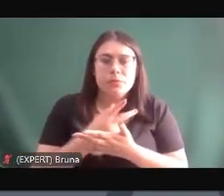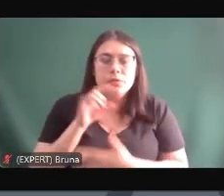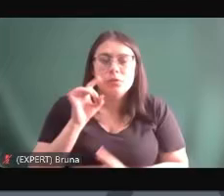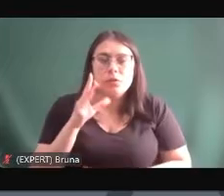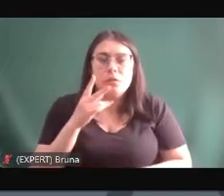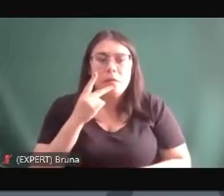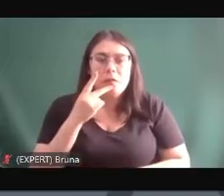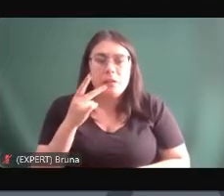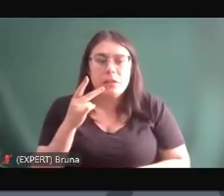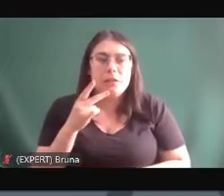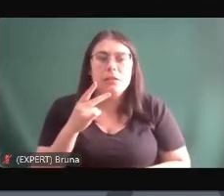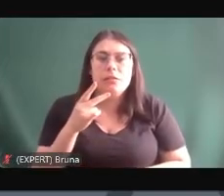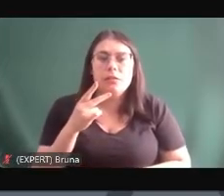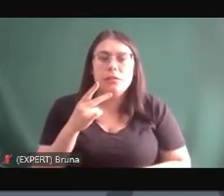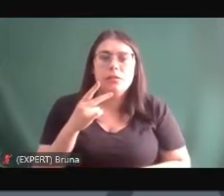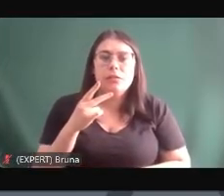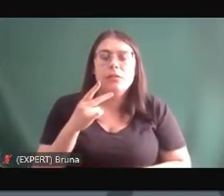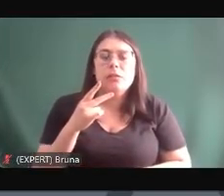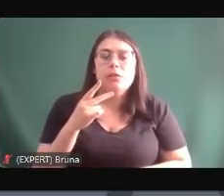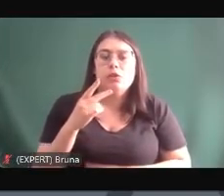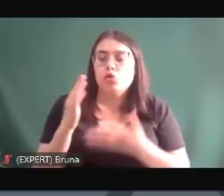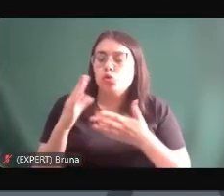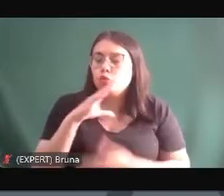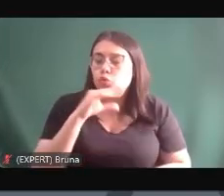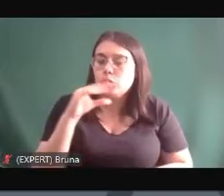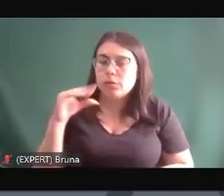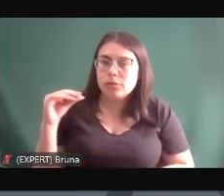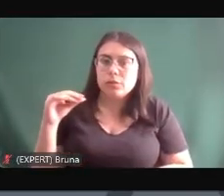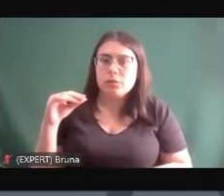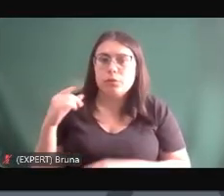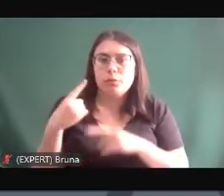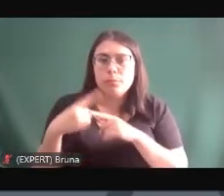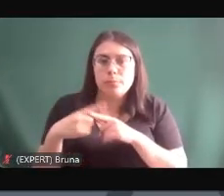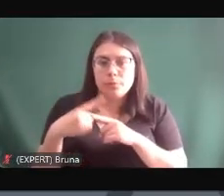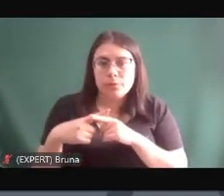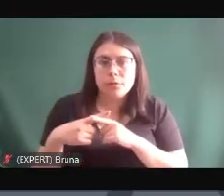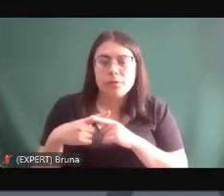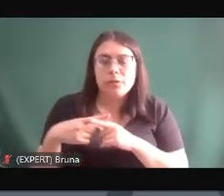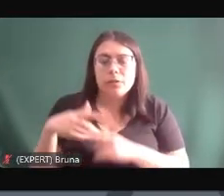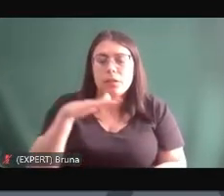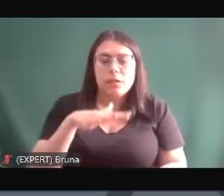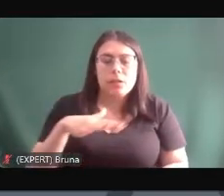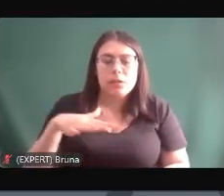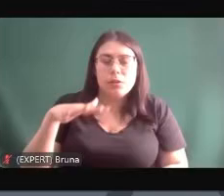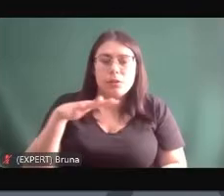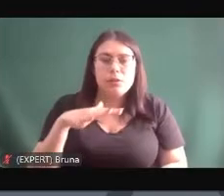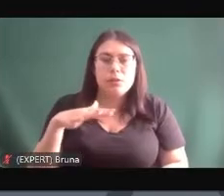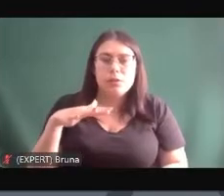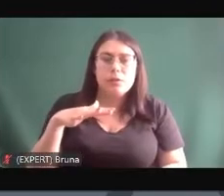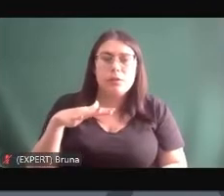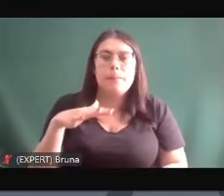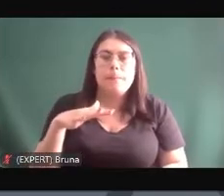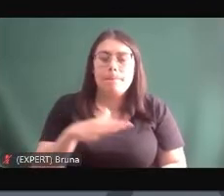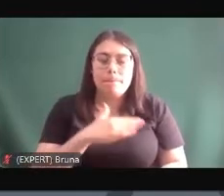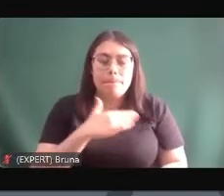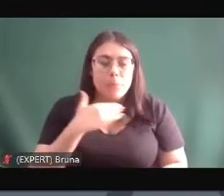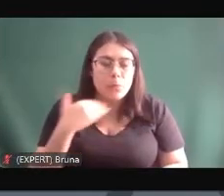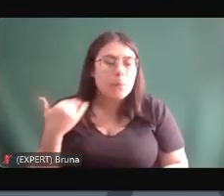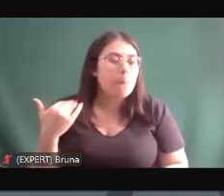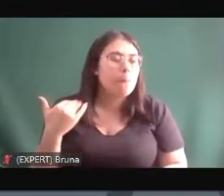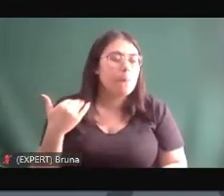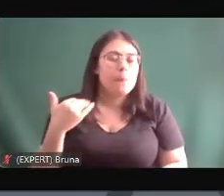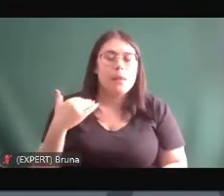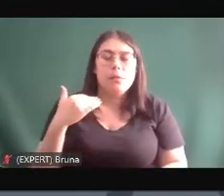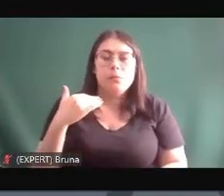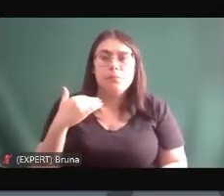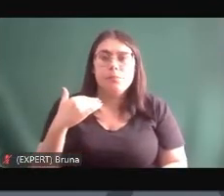essa sedução que é feita na adolescência porque a partir do momento que ele ingressa na cena do crime disposto a matar e a morrer em nome de alguma causa que é algum